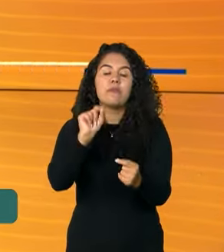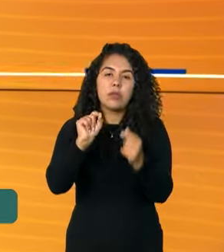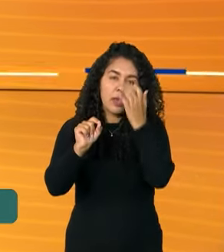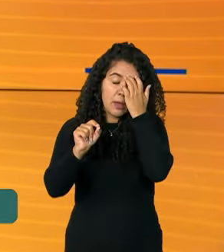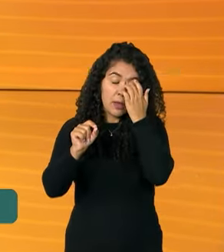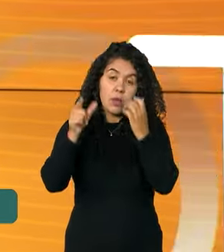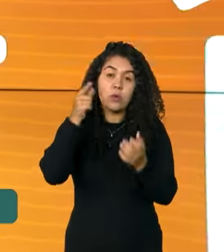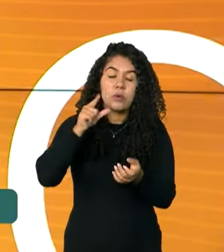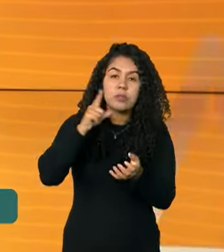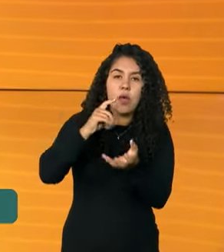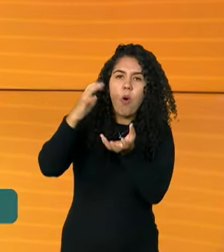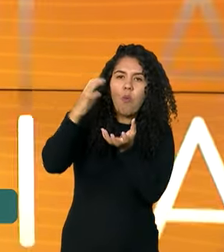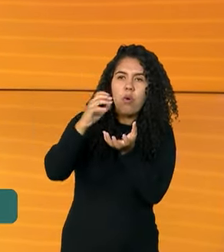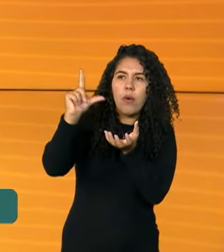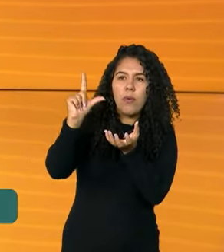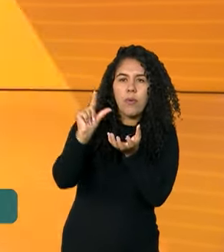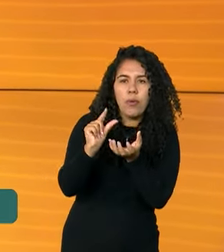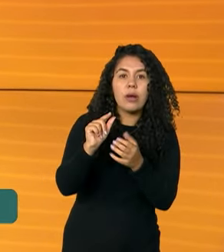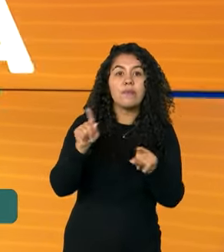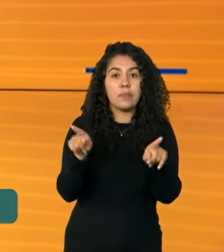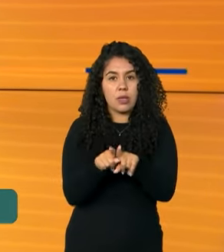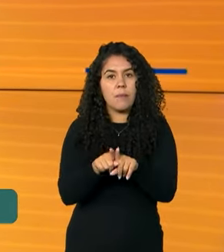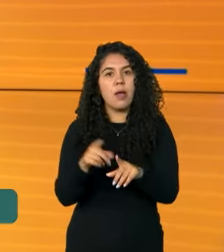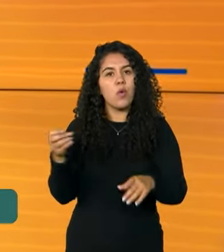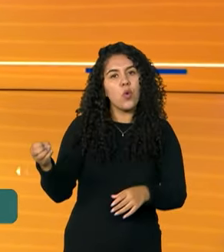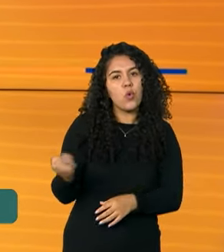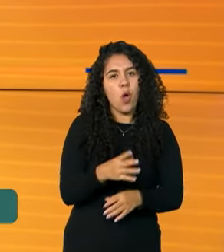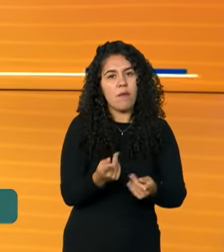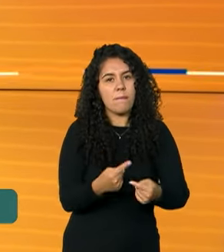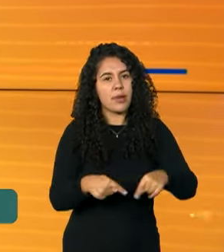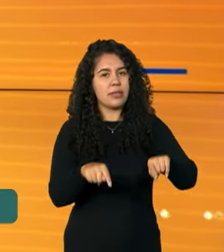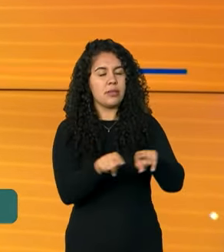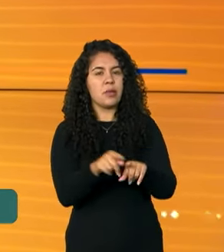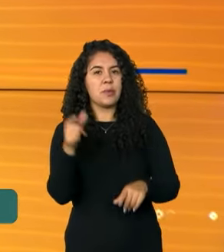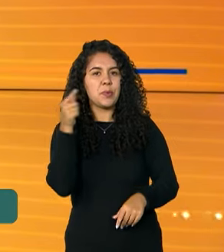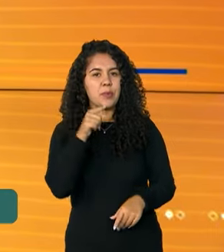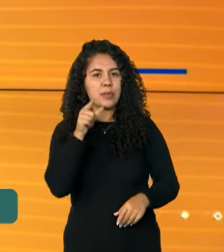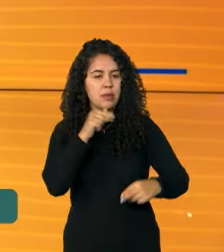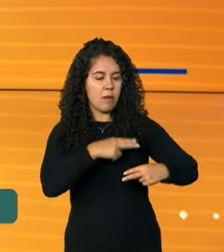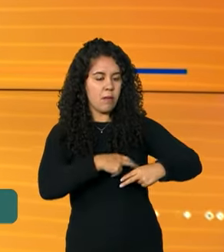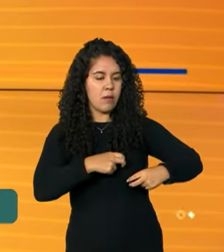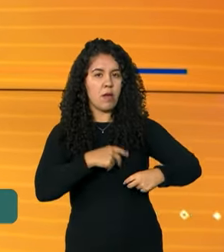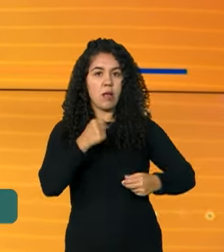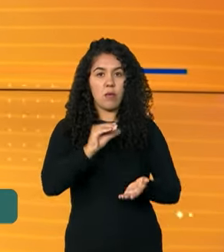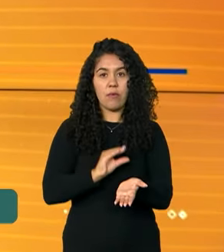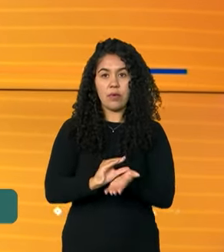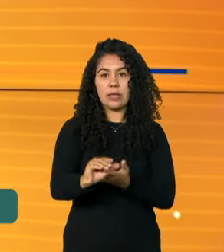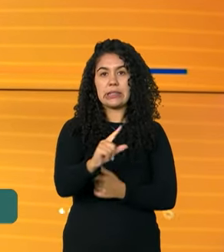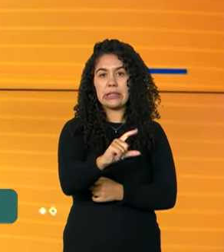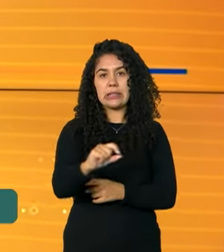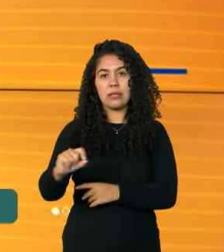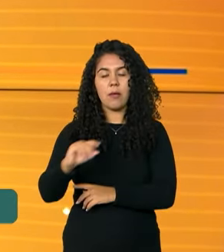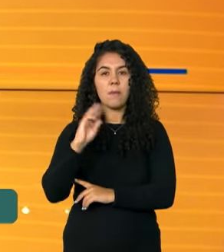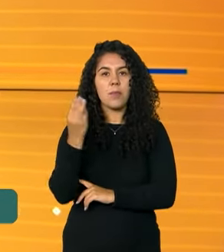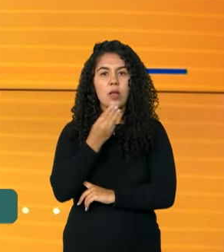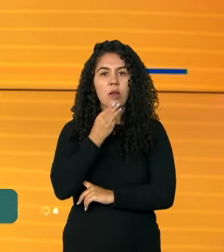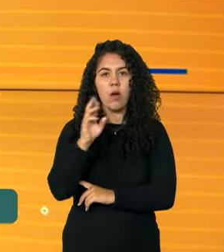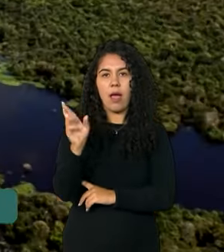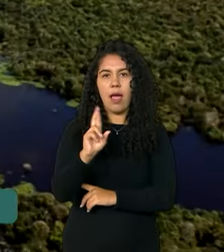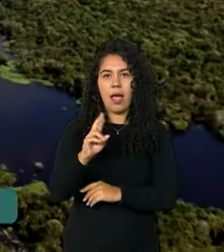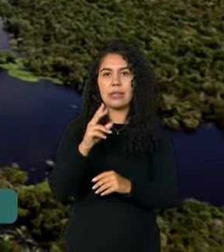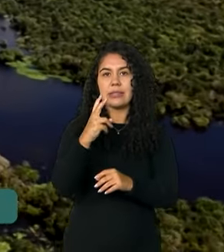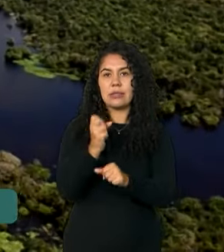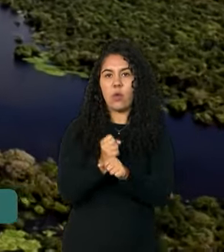nova parceria foi anunciada com a Petrobras, com investimentos de 100 milhões de reais para os próximos cinco anos.